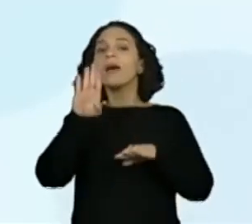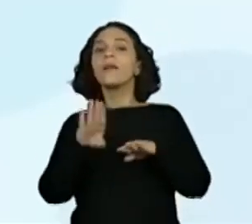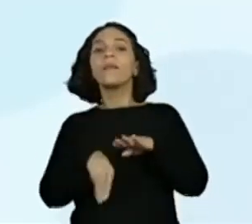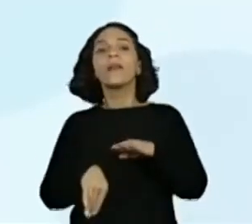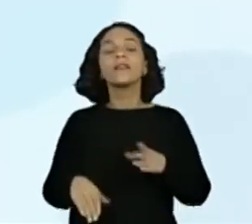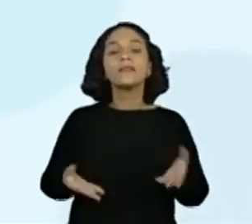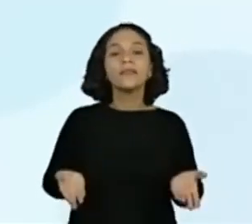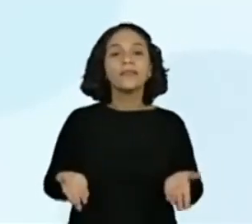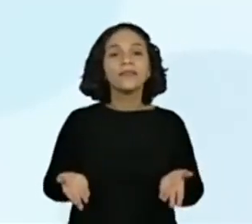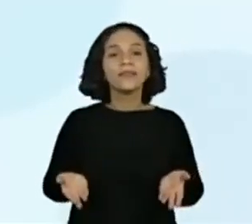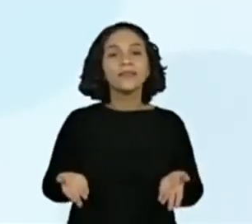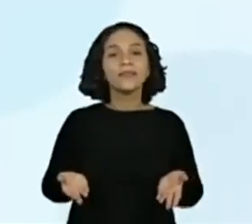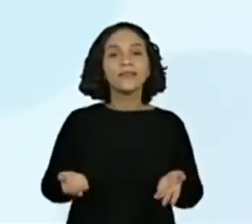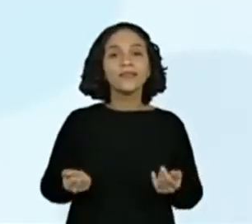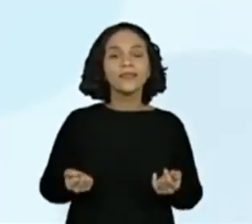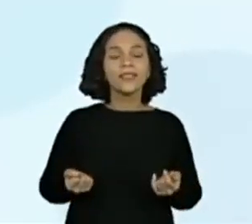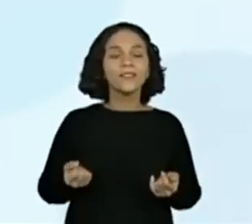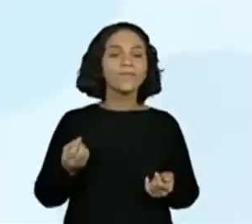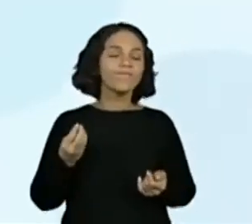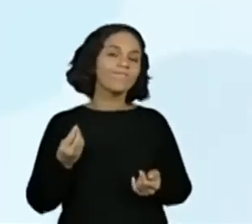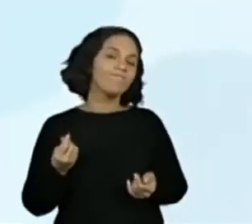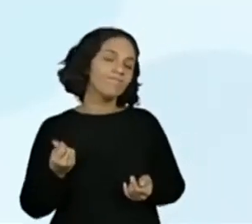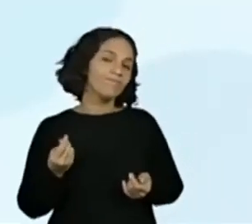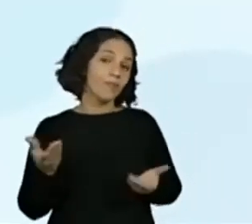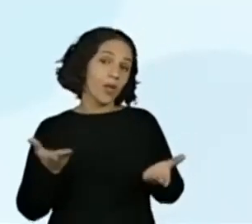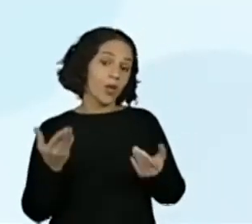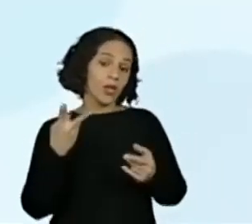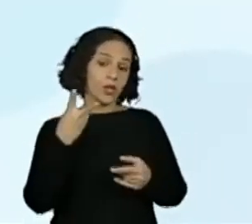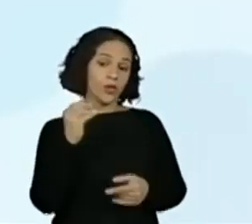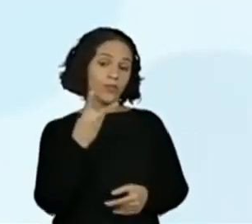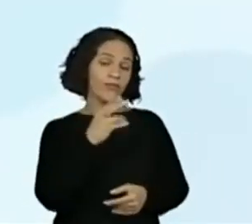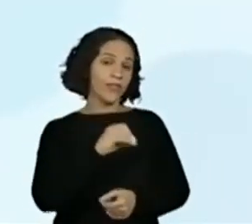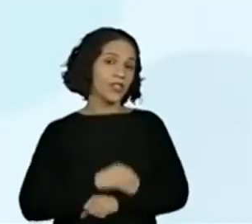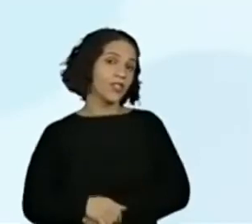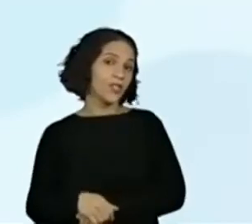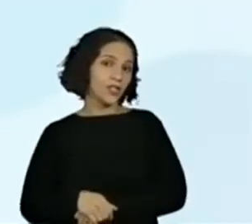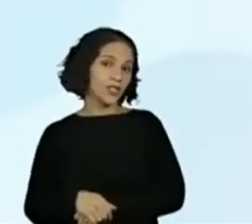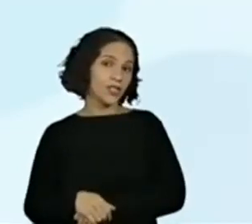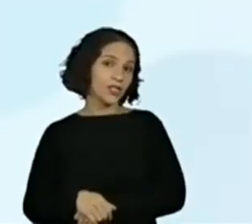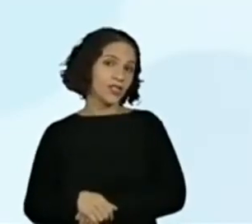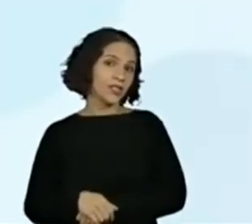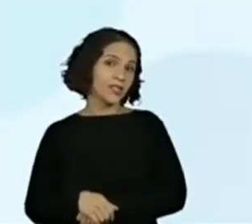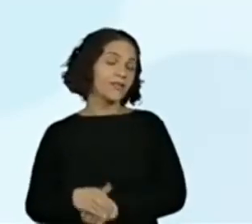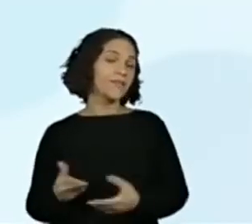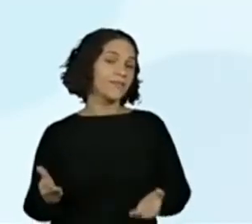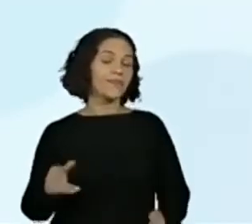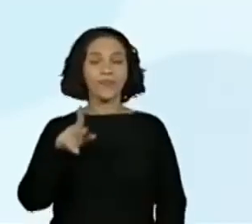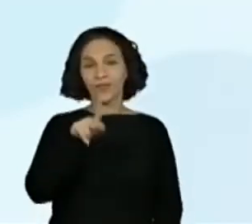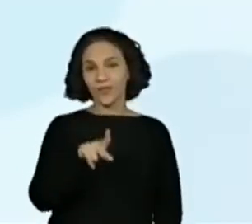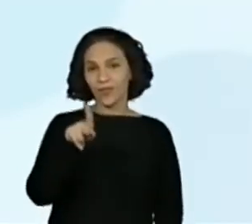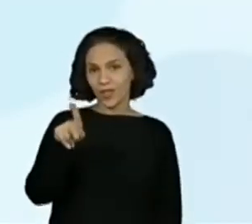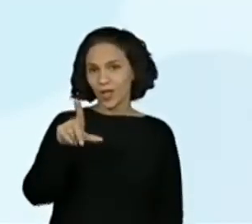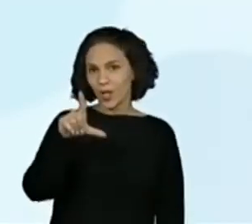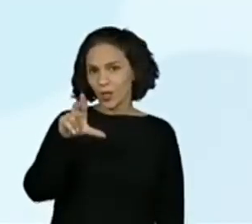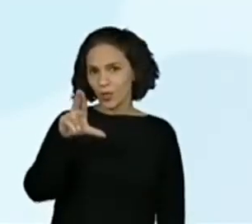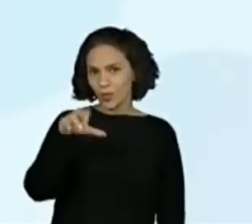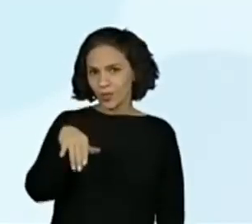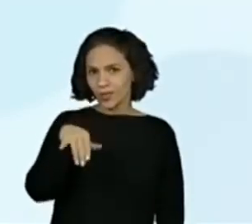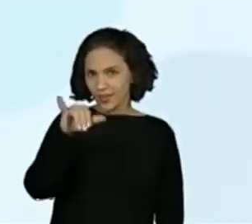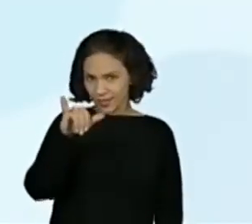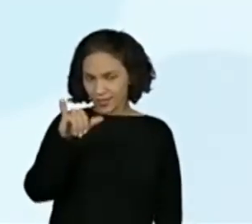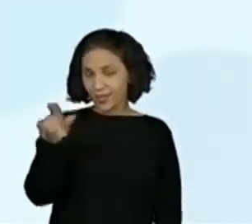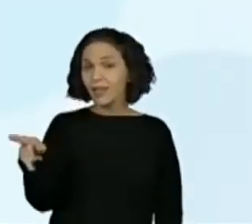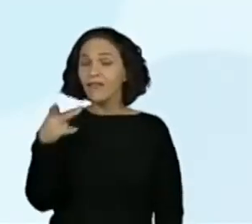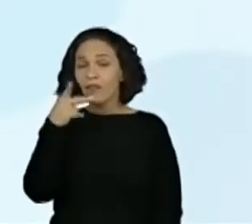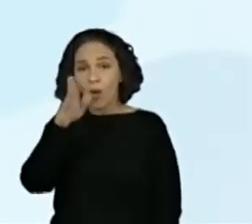menos. E aí? A gente está em 2020. Ó, a professora Lucy disse que o aluno Arthur disse que é mais